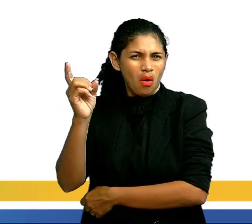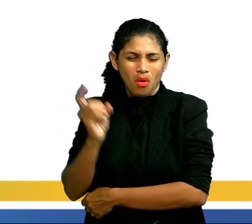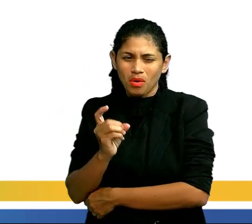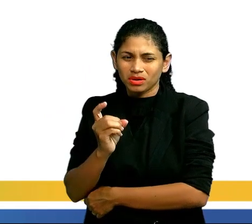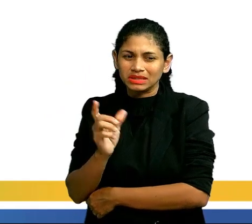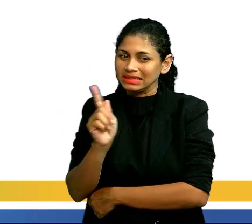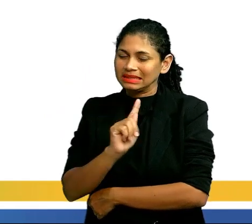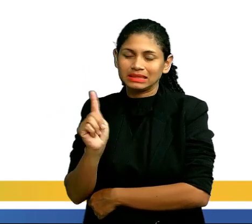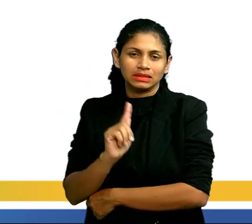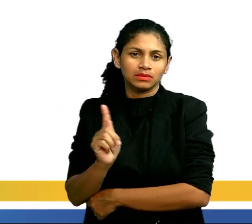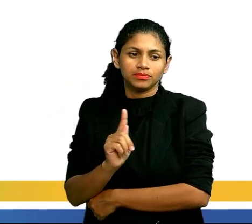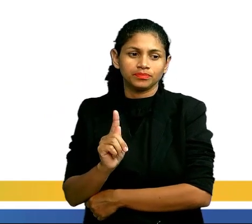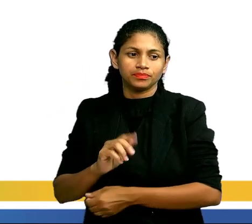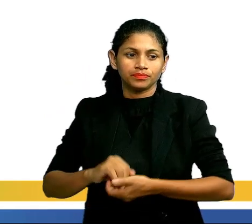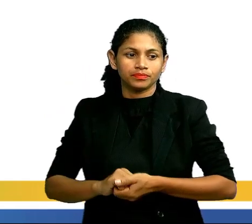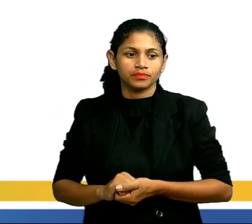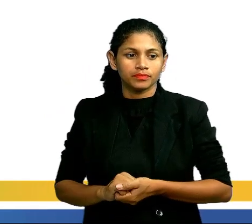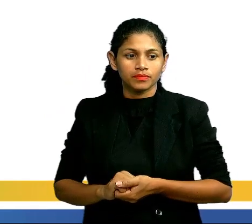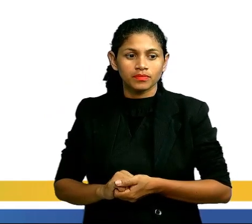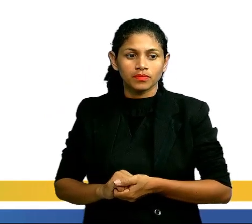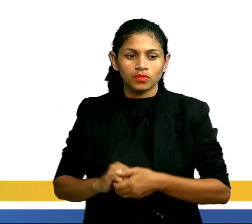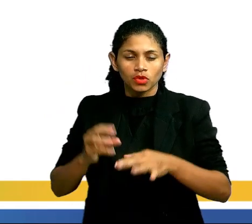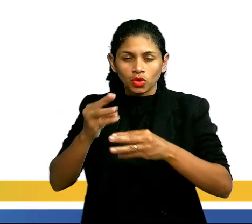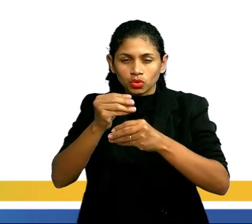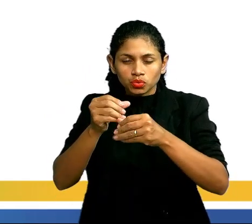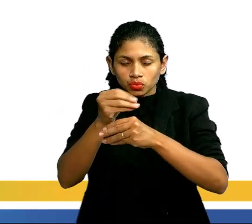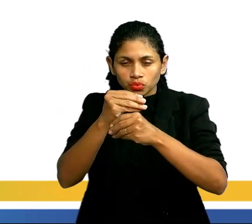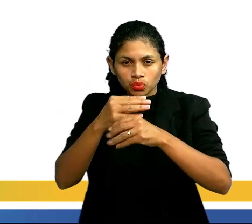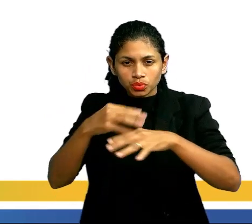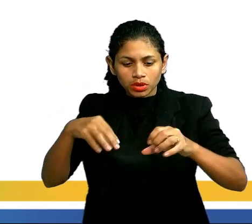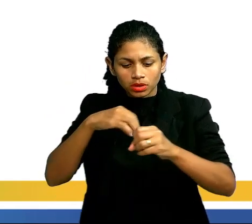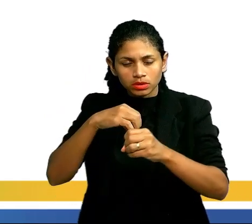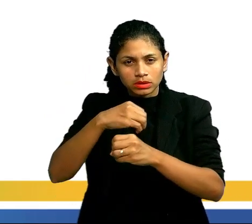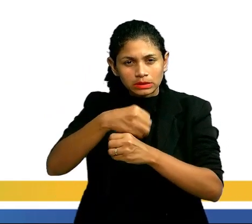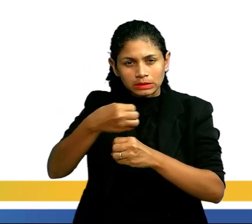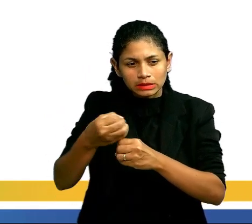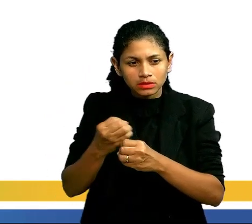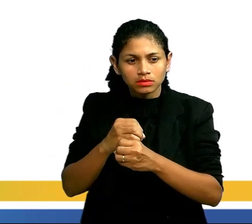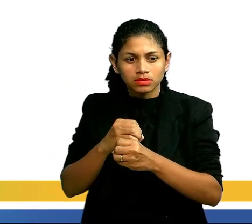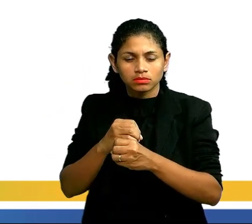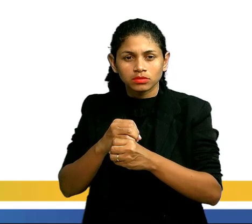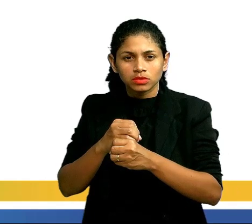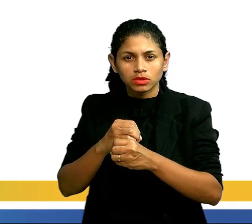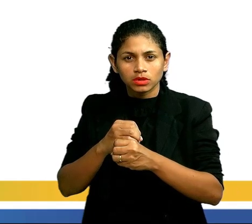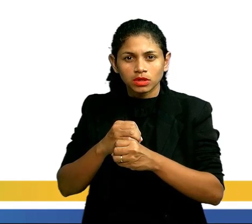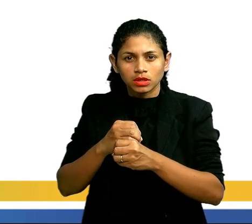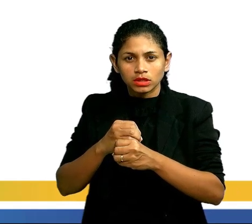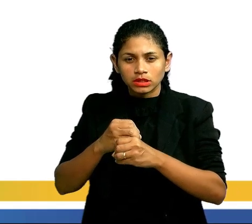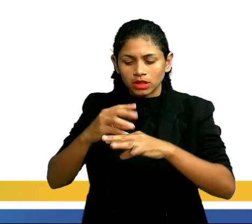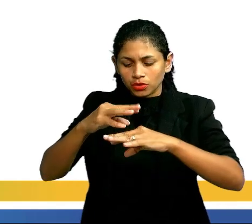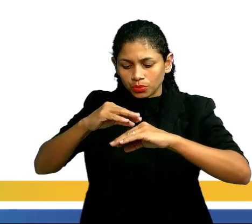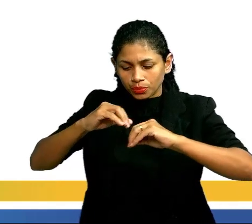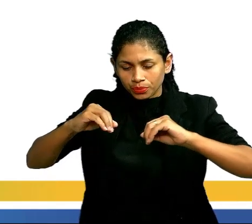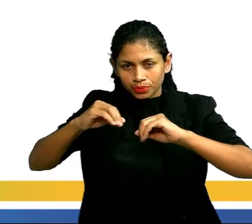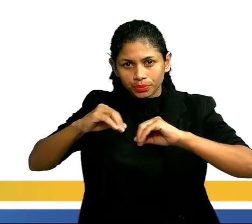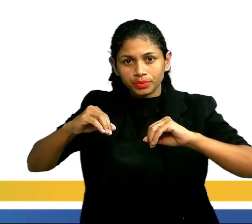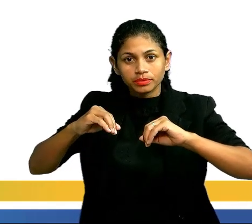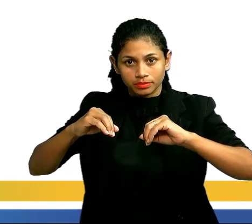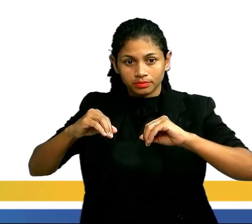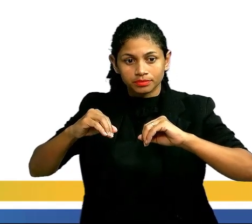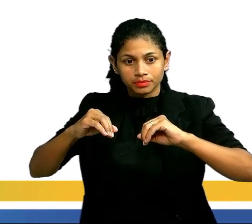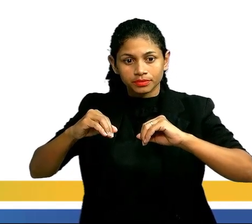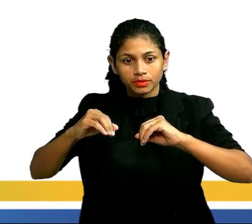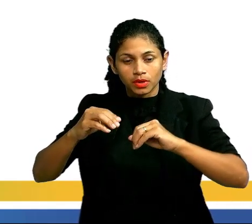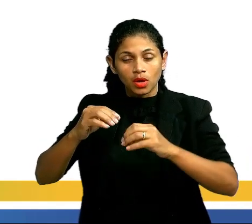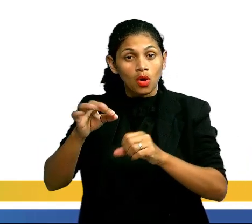oxirredução no craqueamento. Solubilização das frações do petróleo. Solubilização é dissolver o petróleo. Petróleo é uma substância apolar,